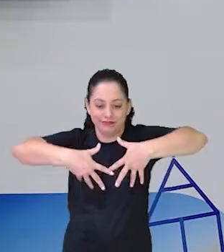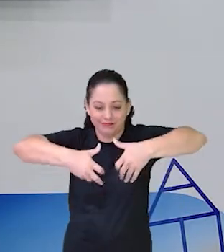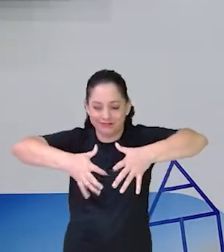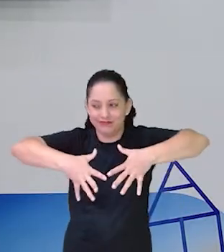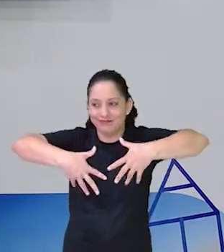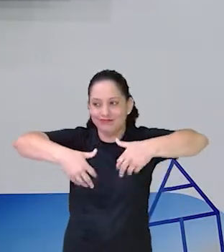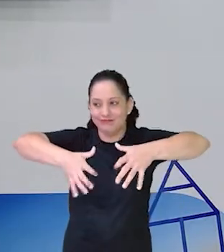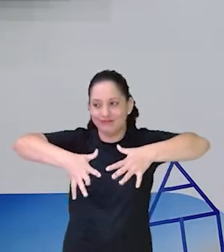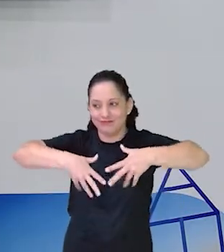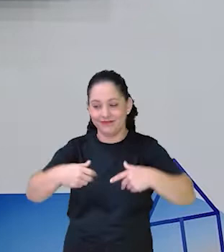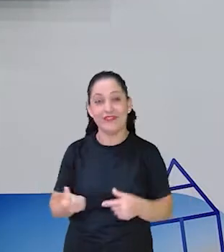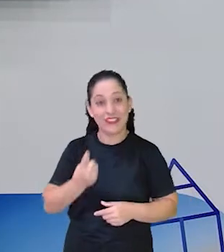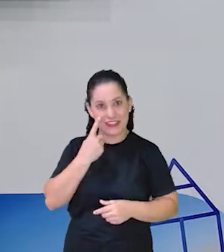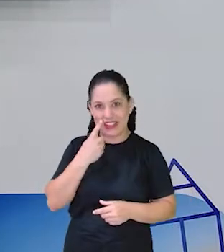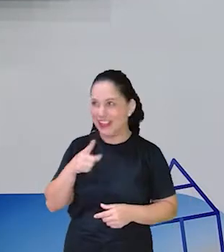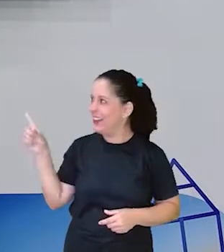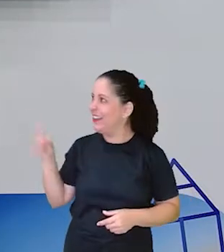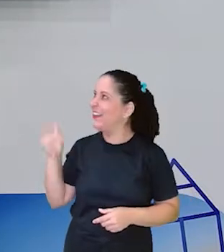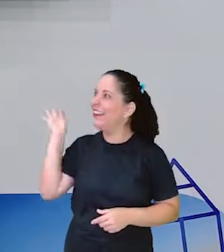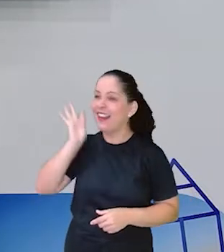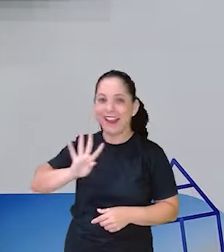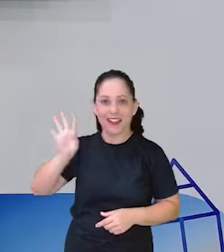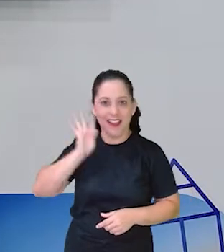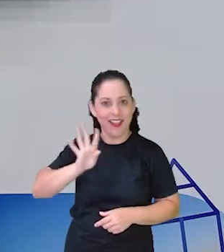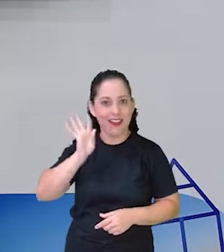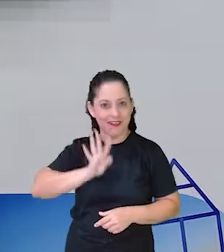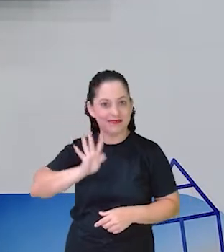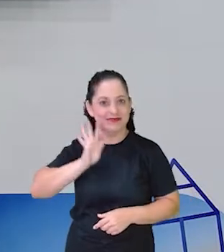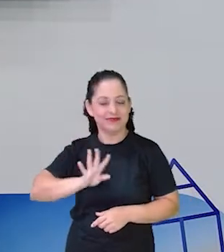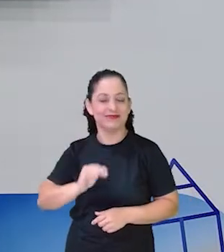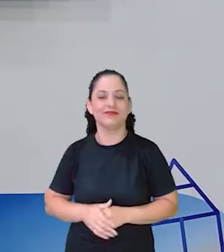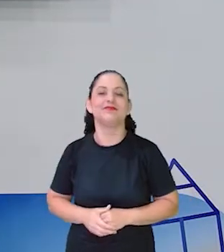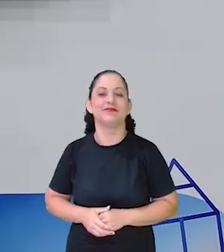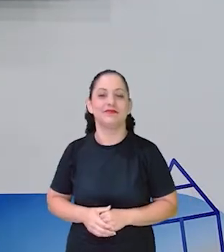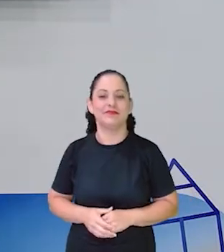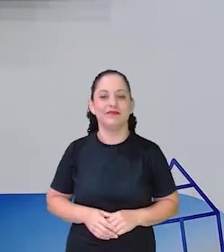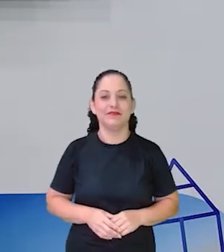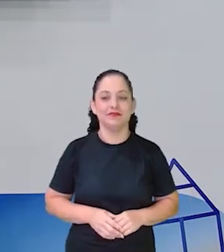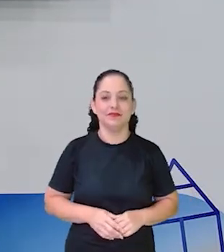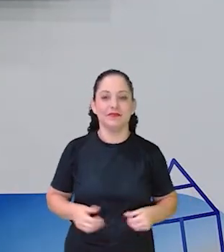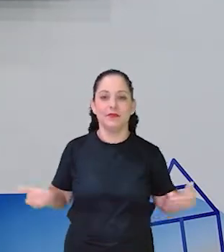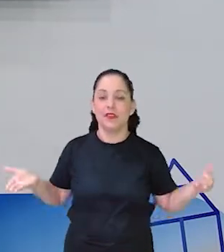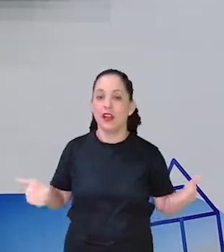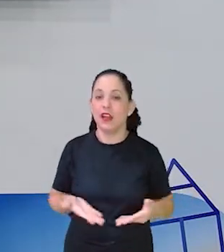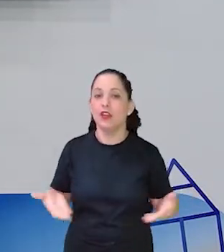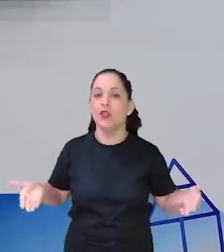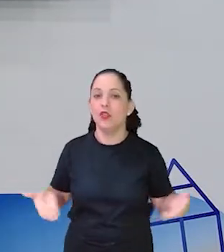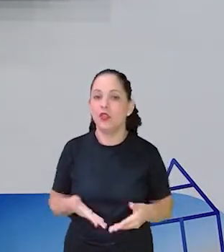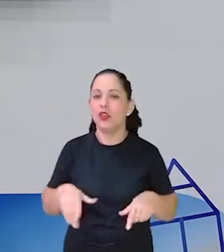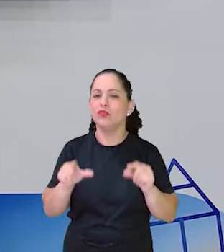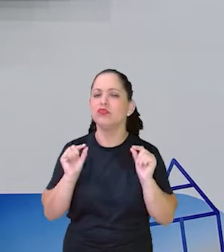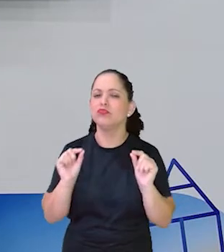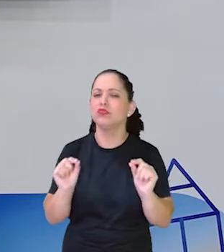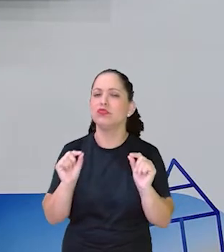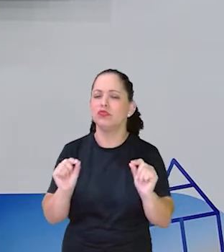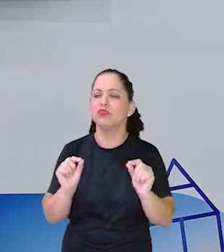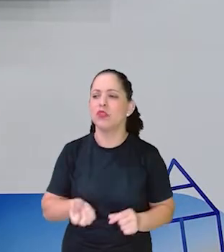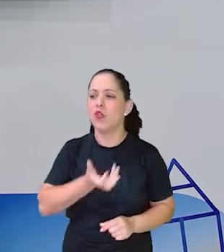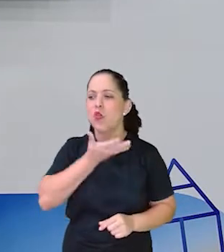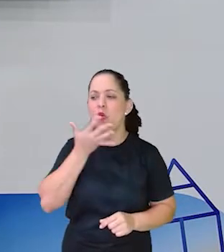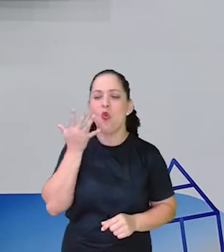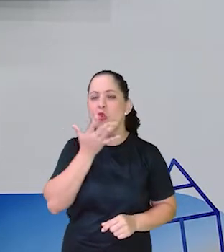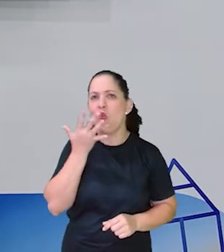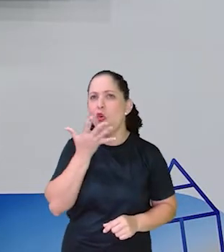Foi ó O legal é que prende bem Tá vendo? Vamos colocar agora aqui Um o que? Um... Essa cor aqui